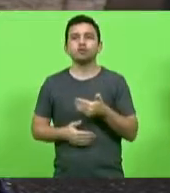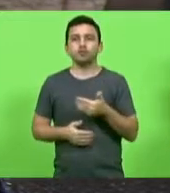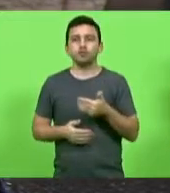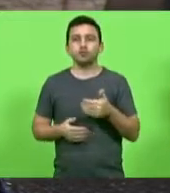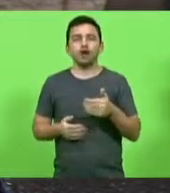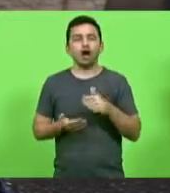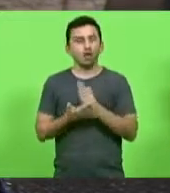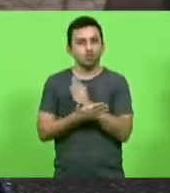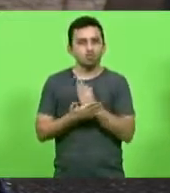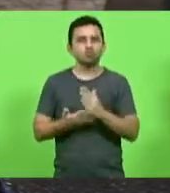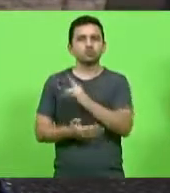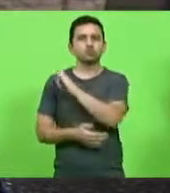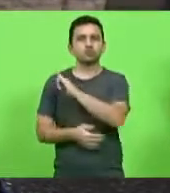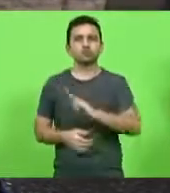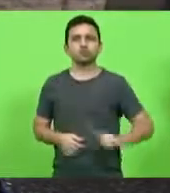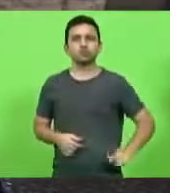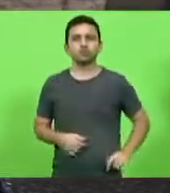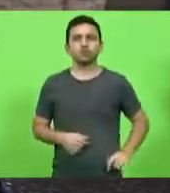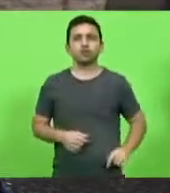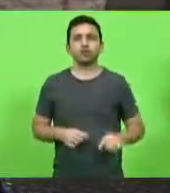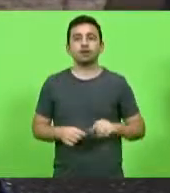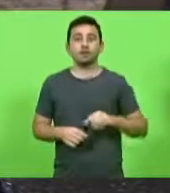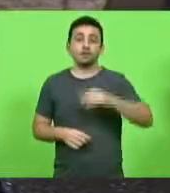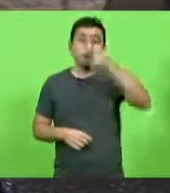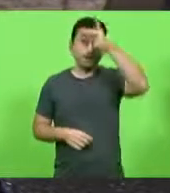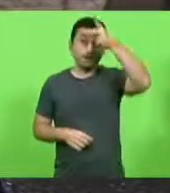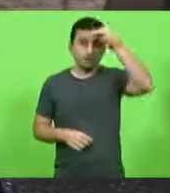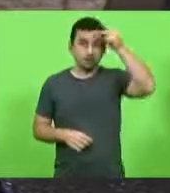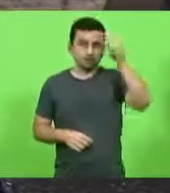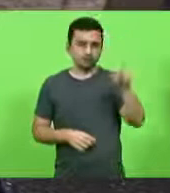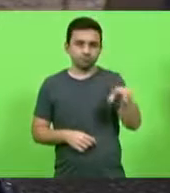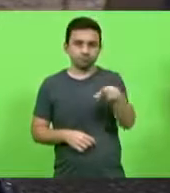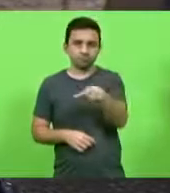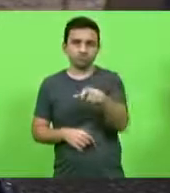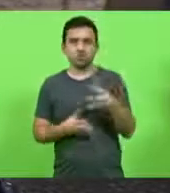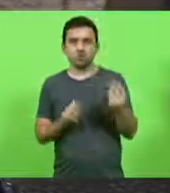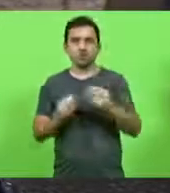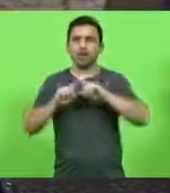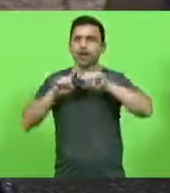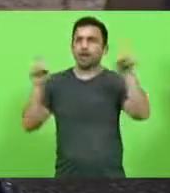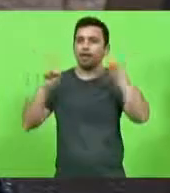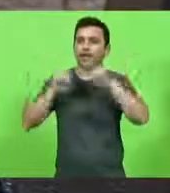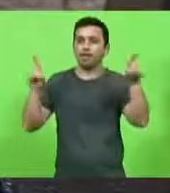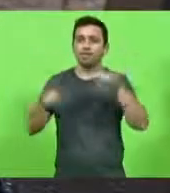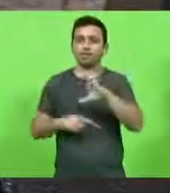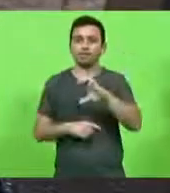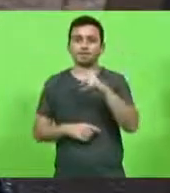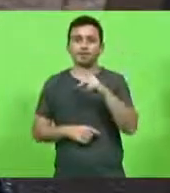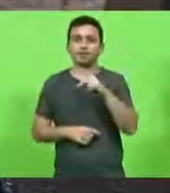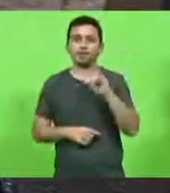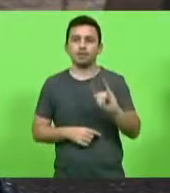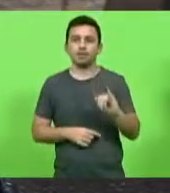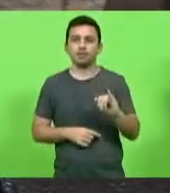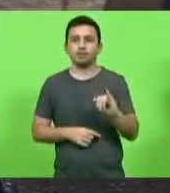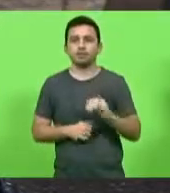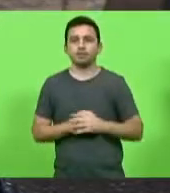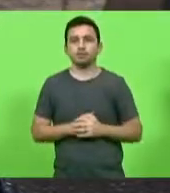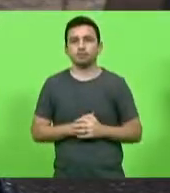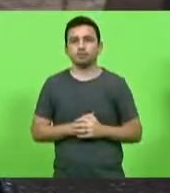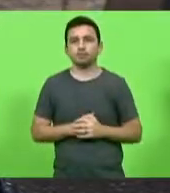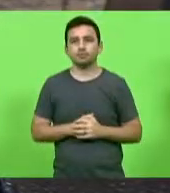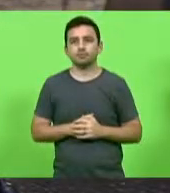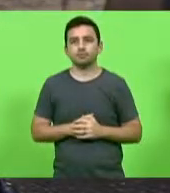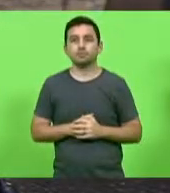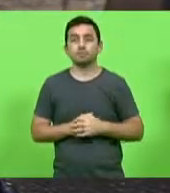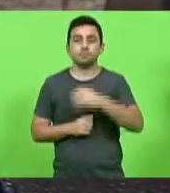governadores. Prefeitos reclamando de ele ter falado para essa CPI abranger para